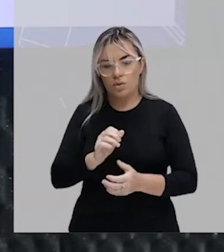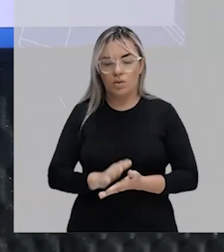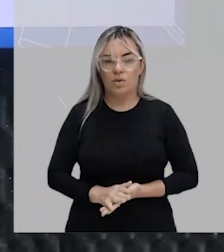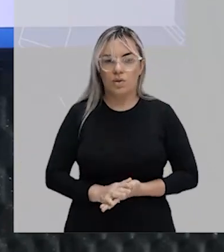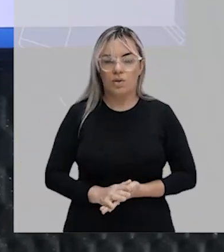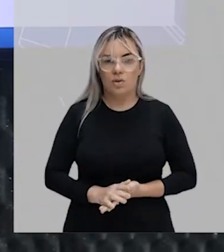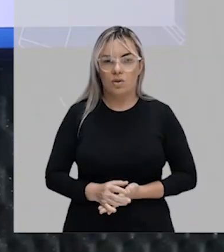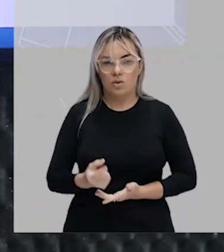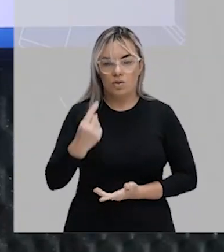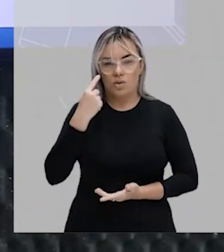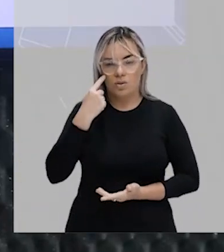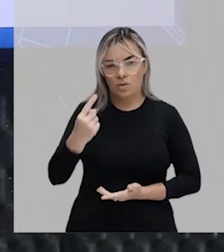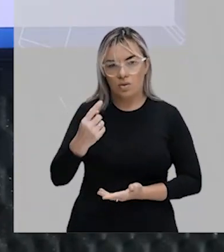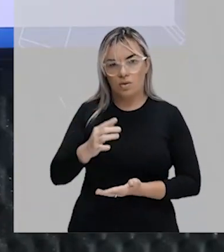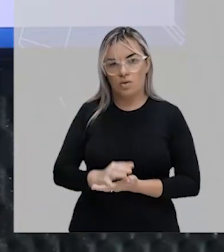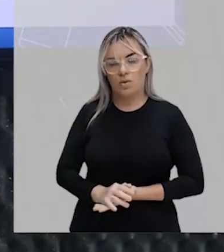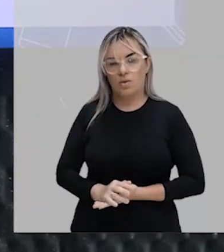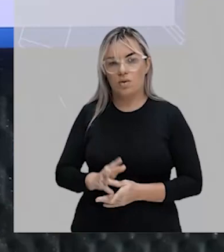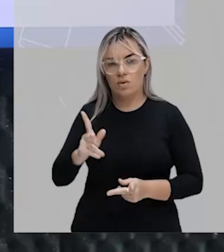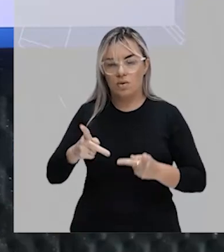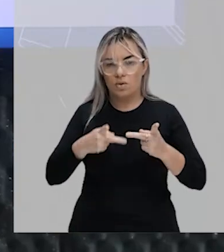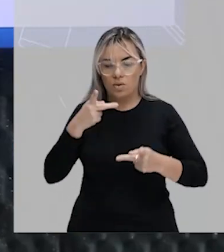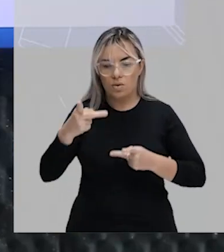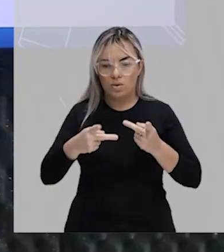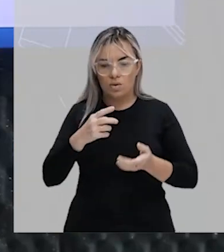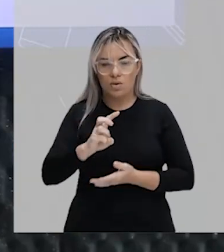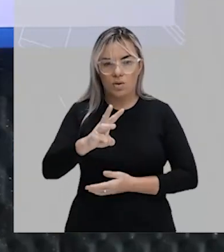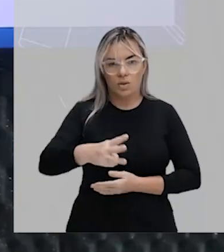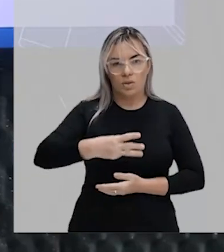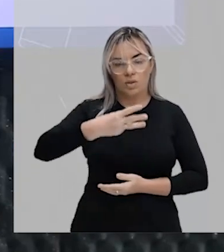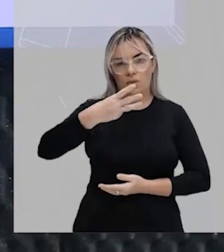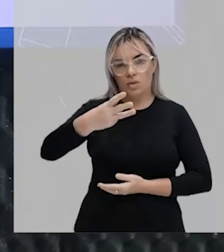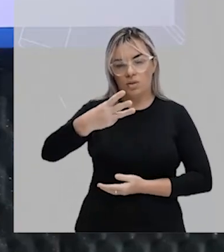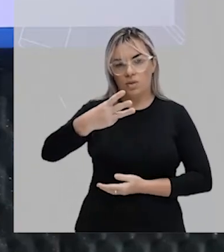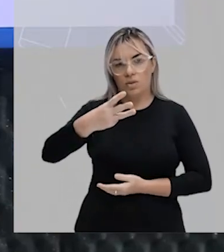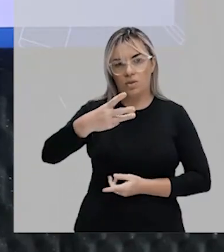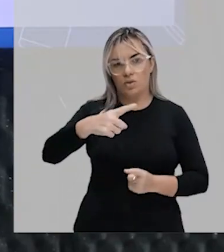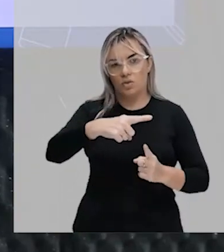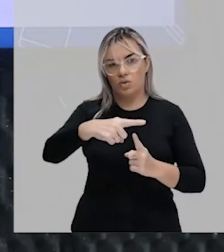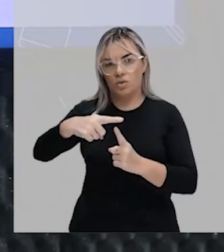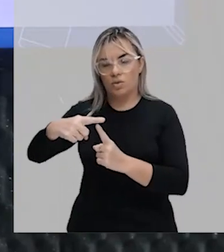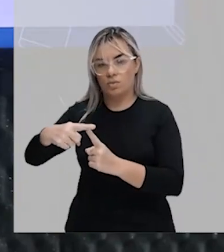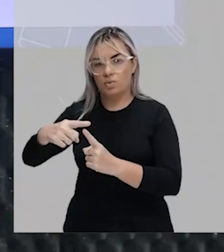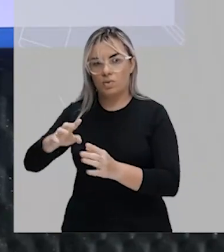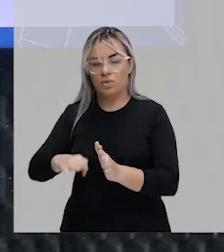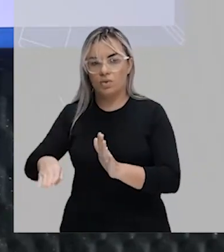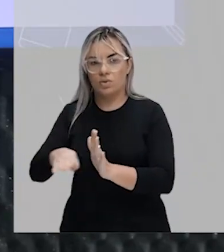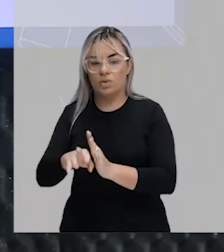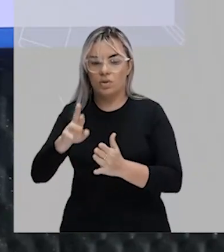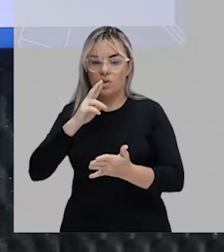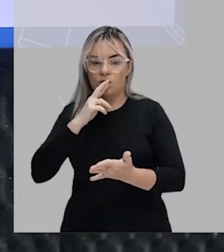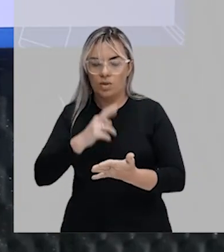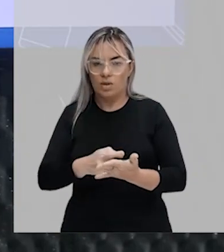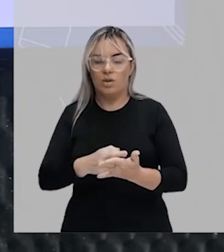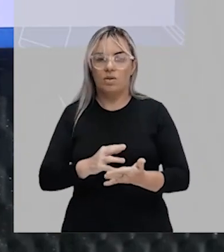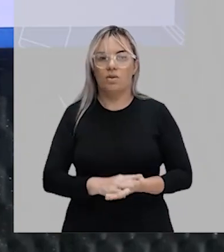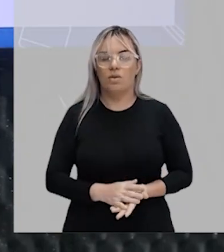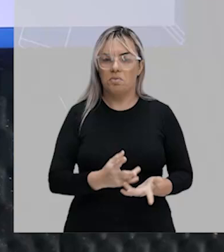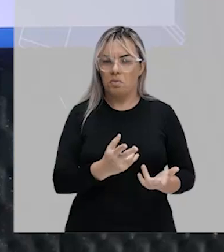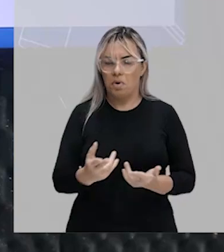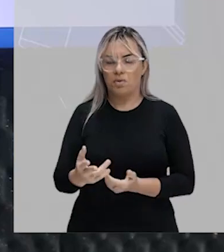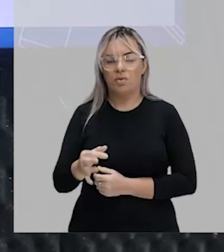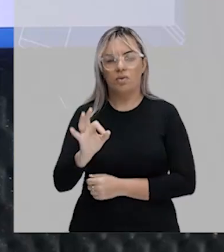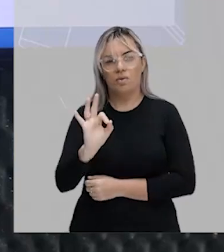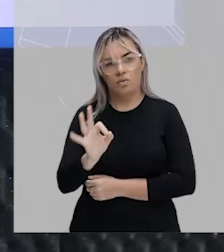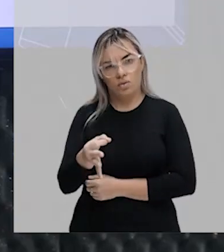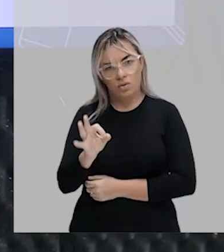rapidamente, até de forma verbal, 3 formas de resolver e ambas chegando no mesmo resultado, tá bom? Então, e